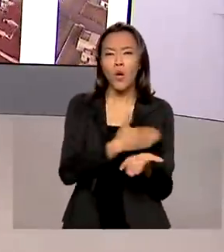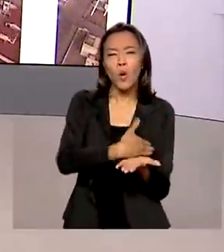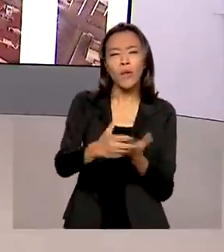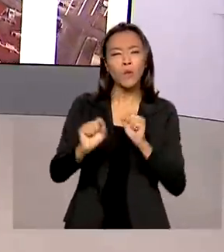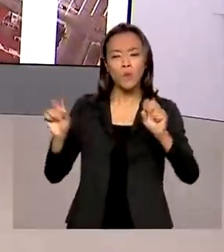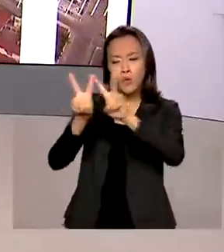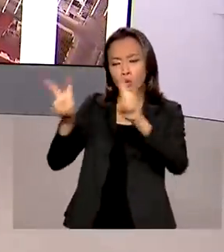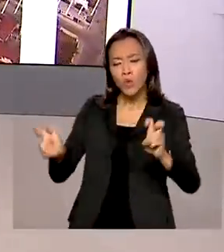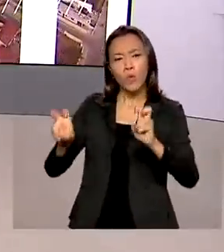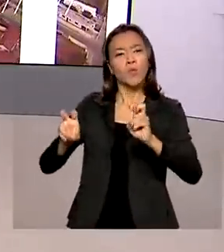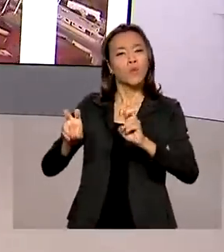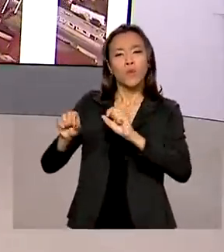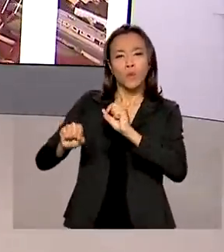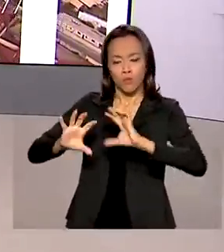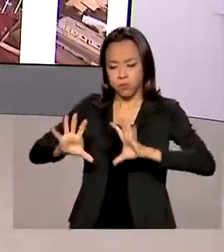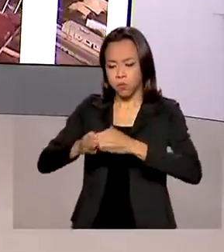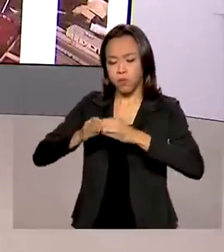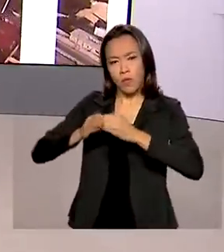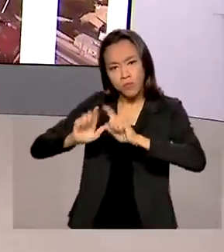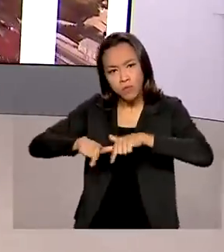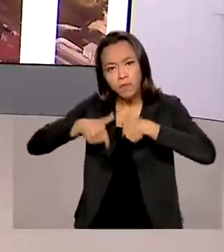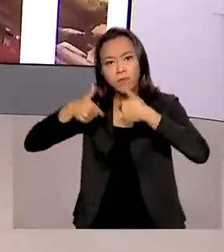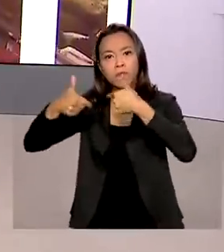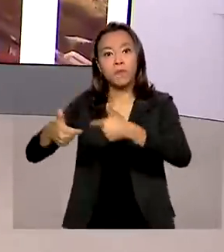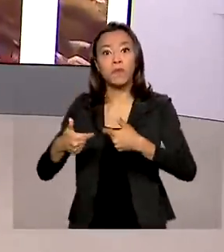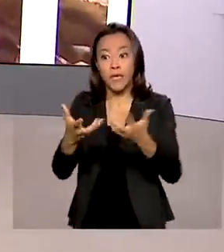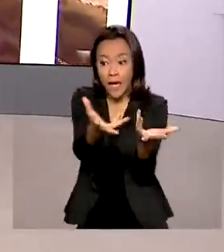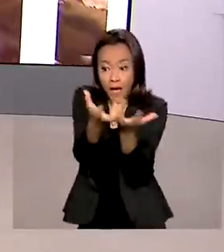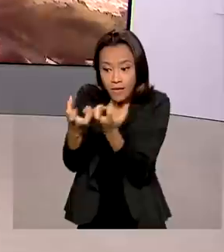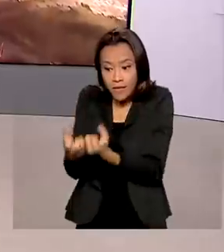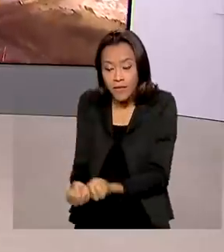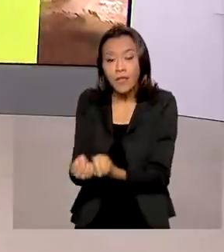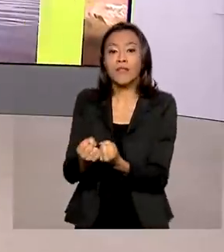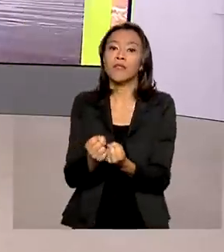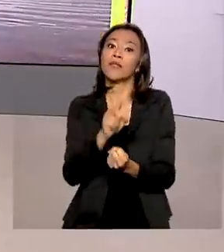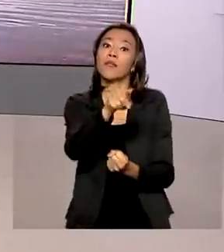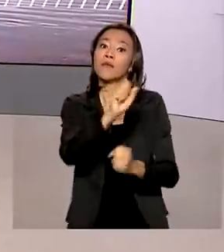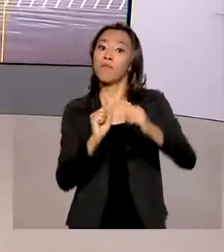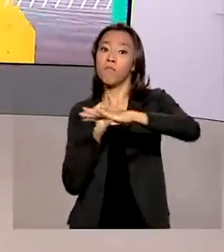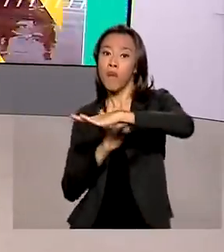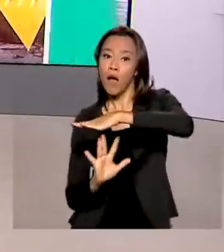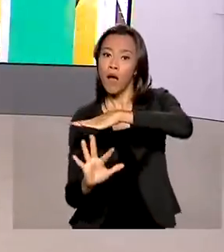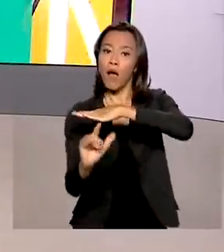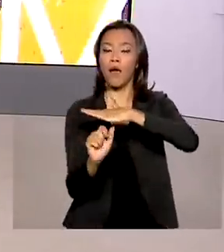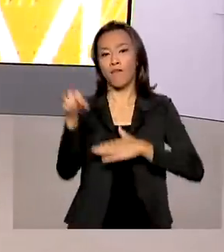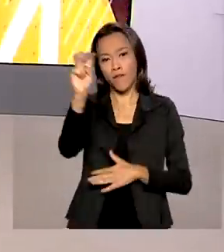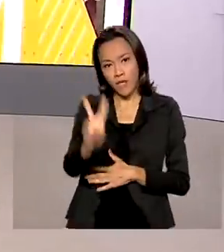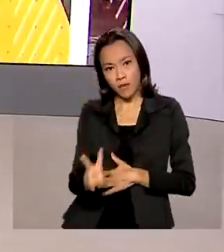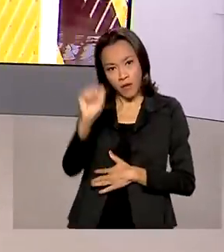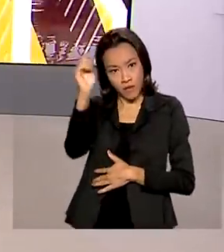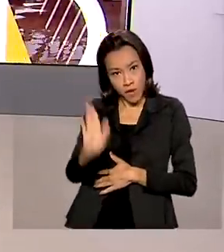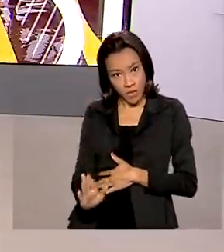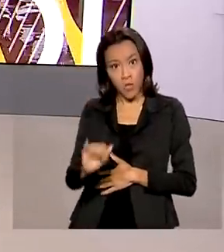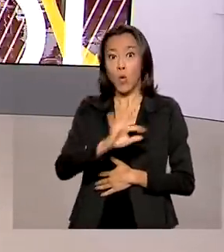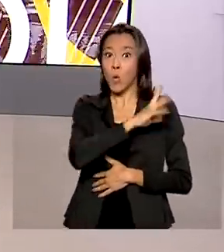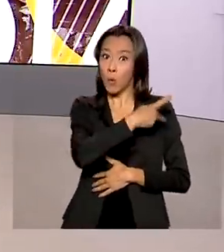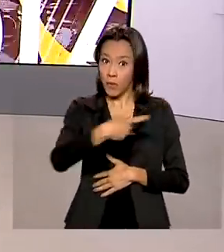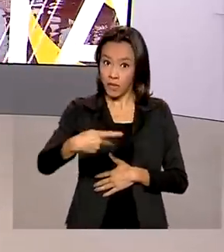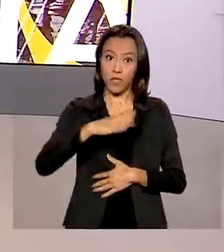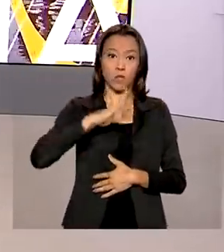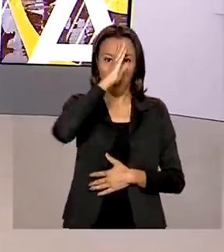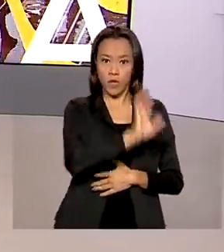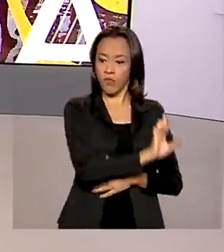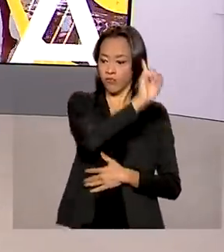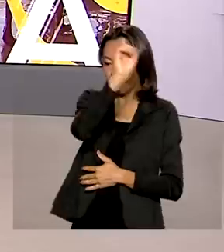acolhida que recebe imigrantes e refugiados da Venezuela aqui no Brasil. O presidente Jair Bolsonaro esteve em Boa Vista,